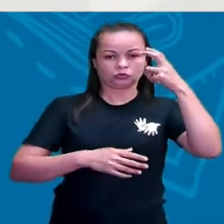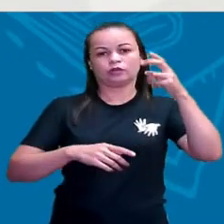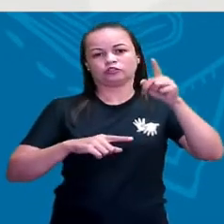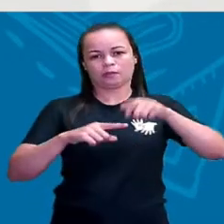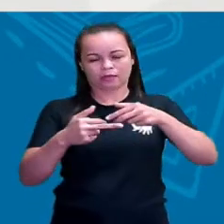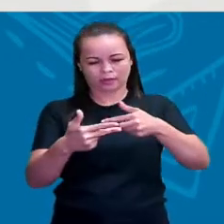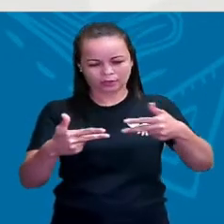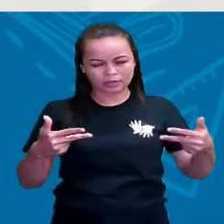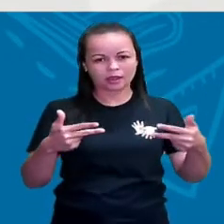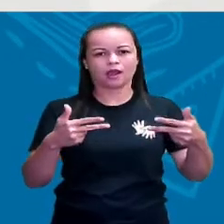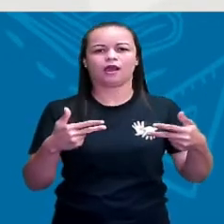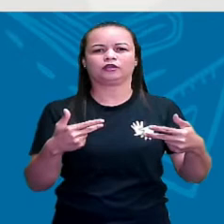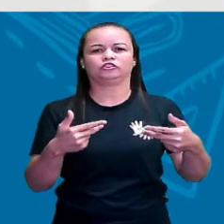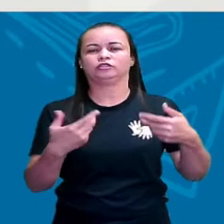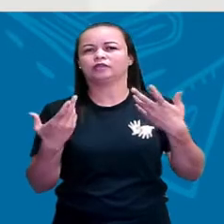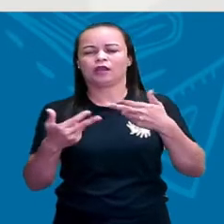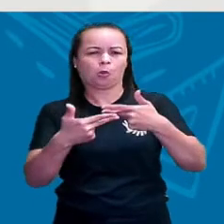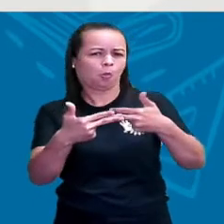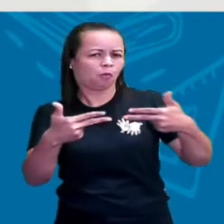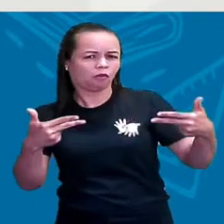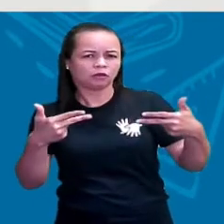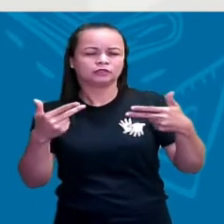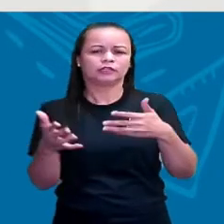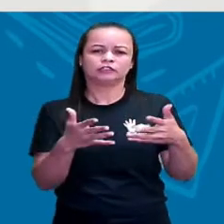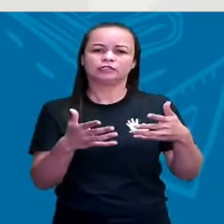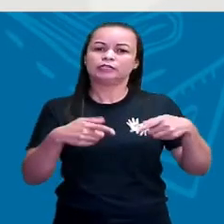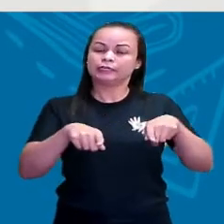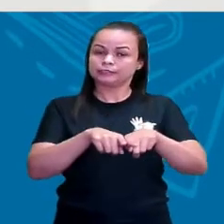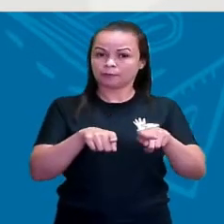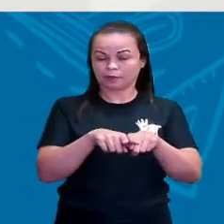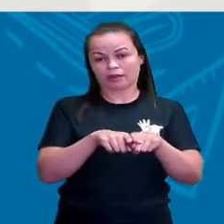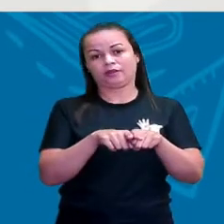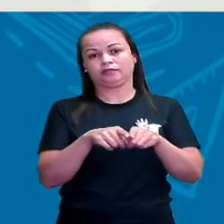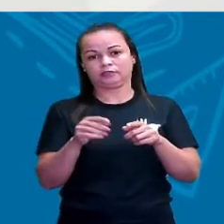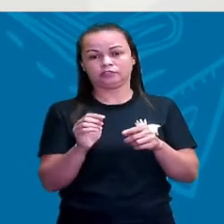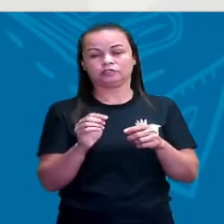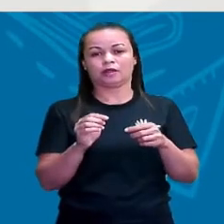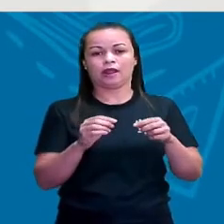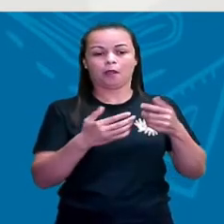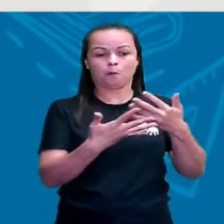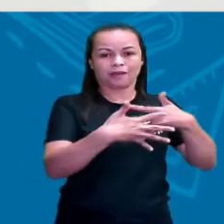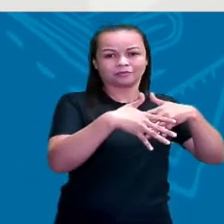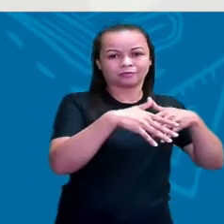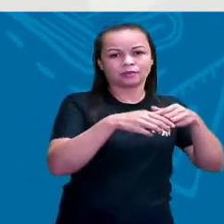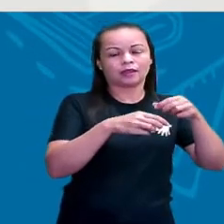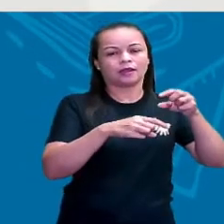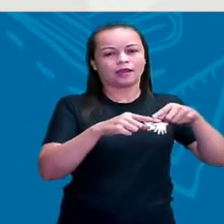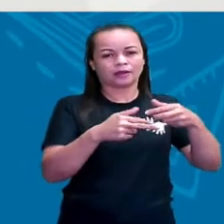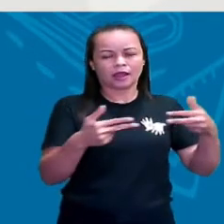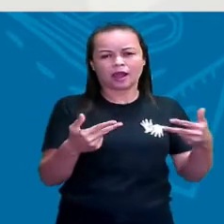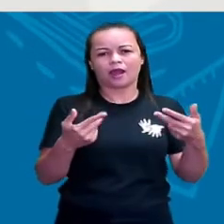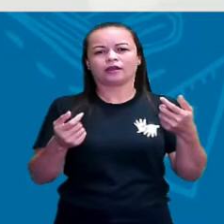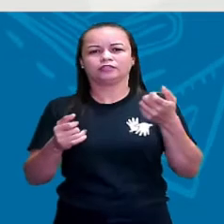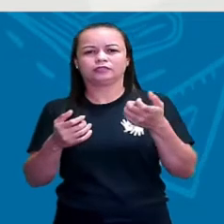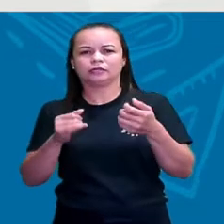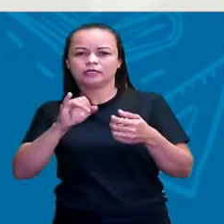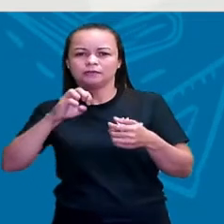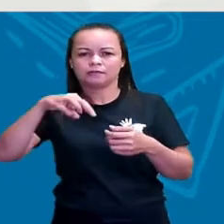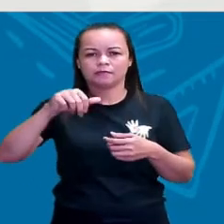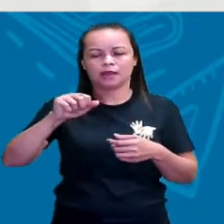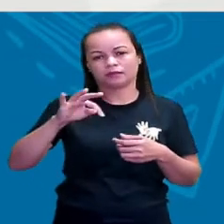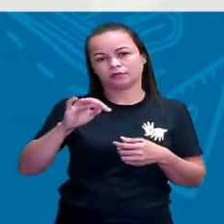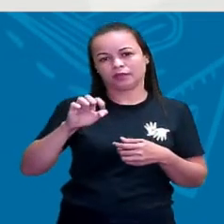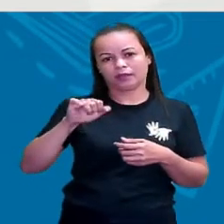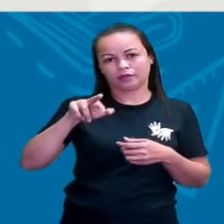pra suprir essas necessidades. E as culturas imateriais, que são os sistemas políticos, que são as filosofias